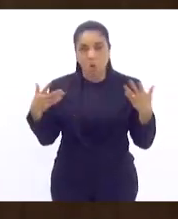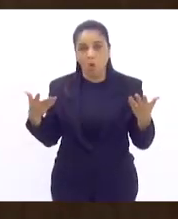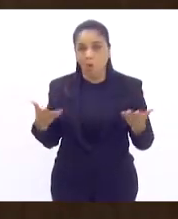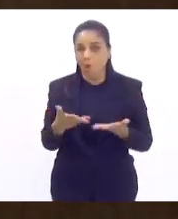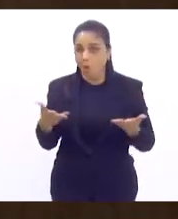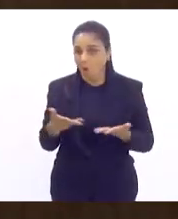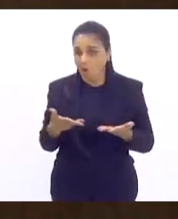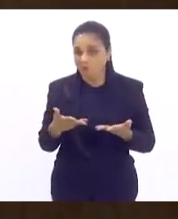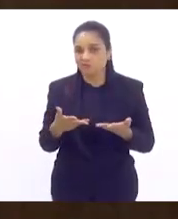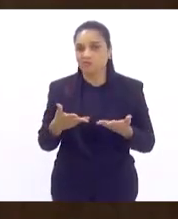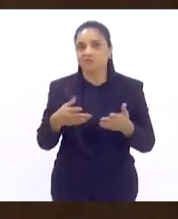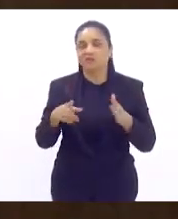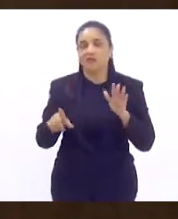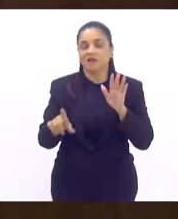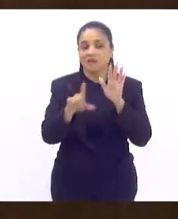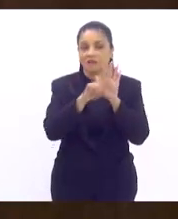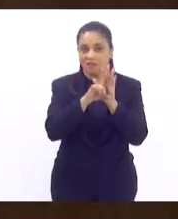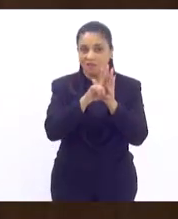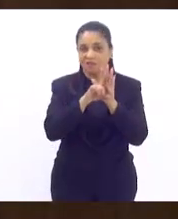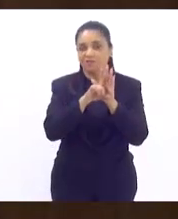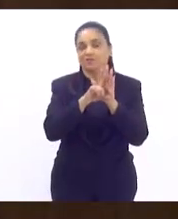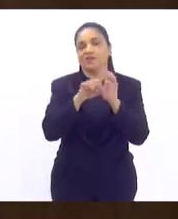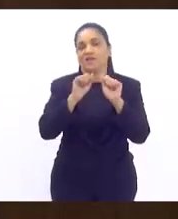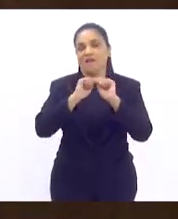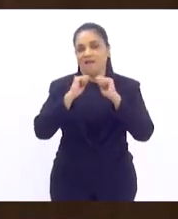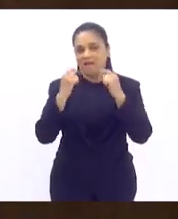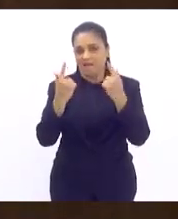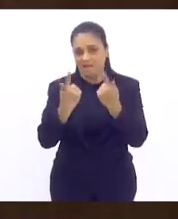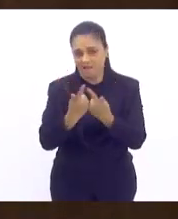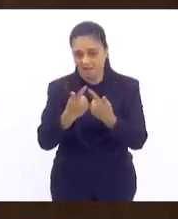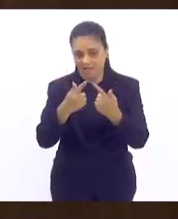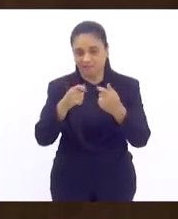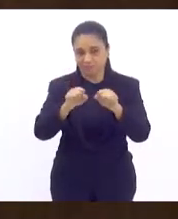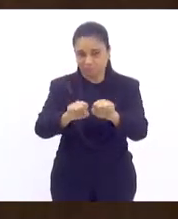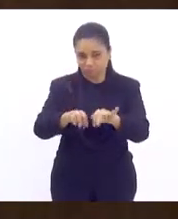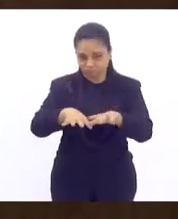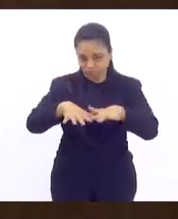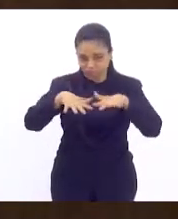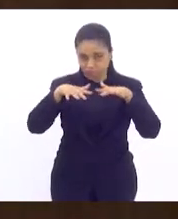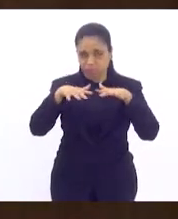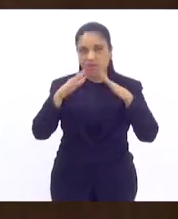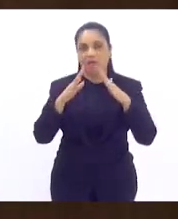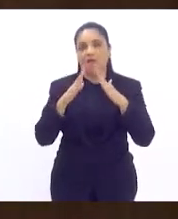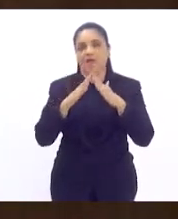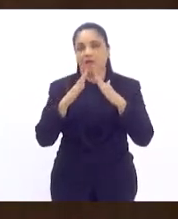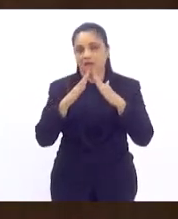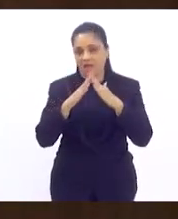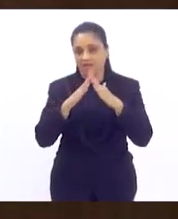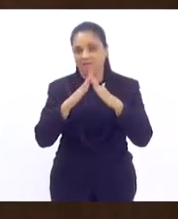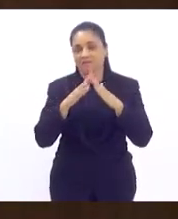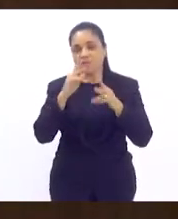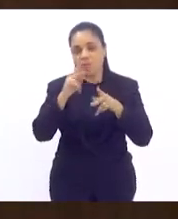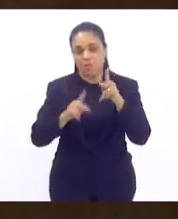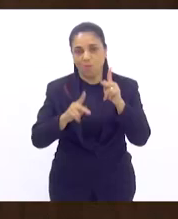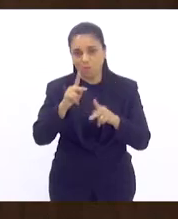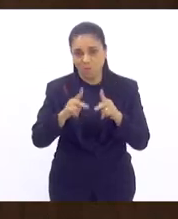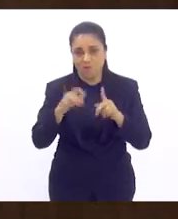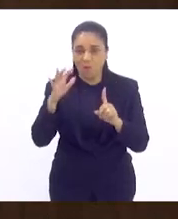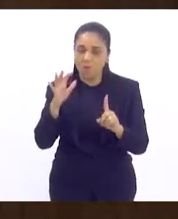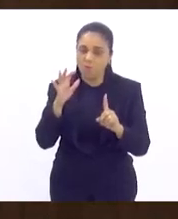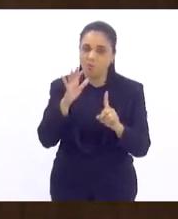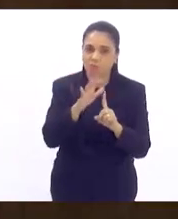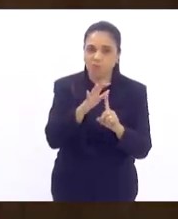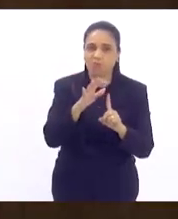para dizer que esta legislatura e que todas as legislaturas deveriam ser a Casa do Povo onde há pressão popular e vontade